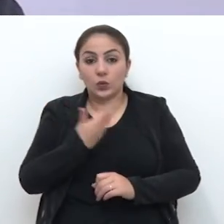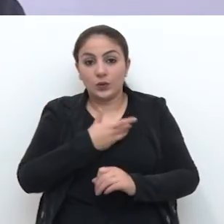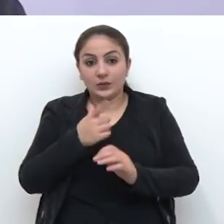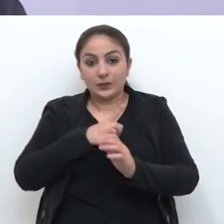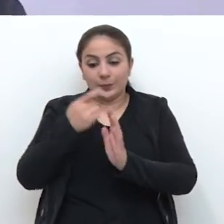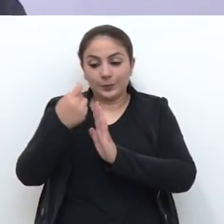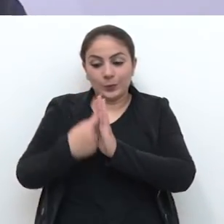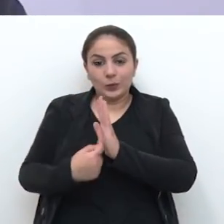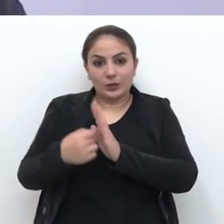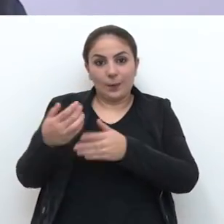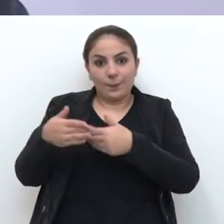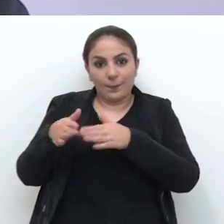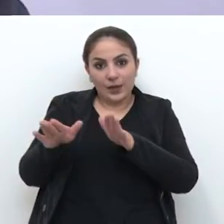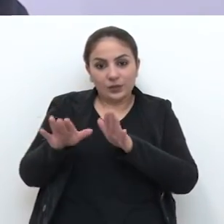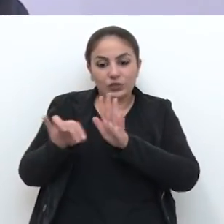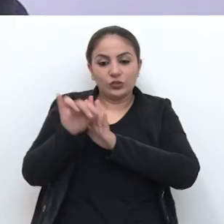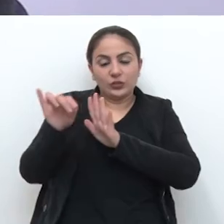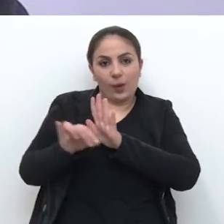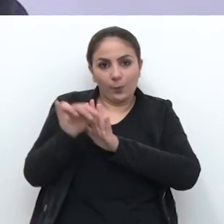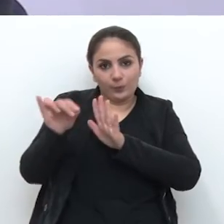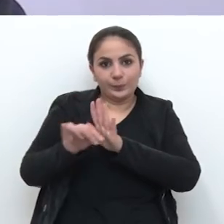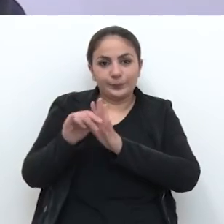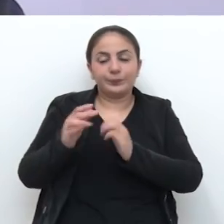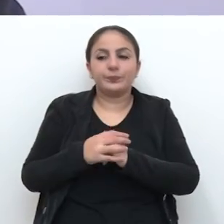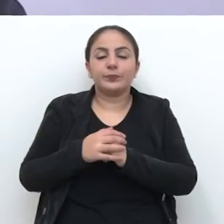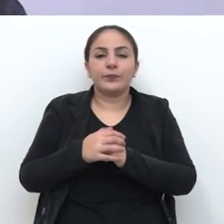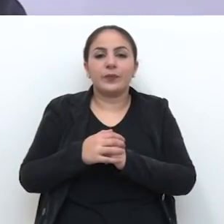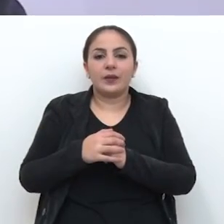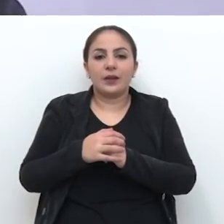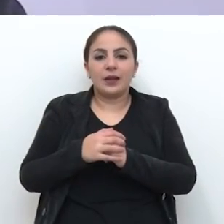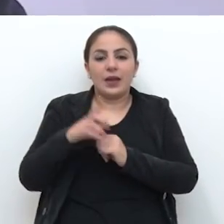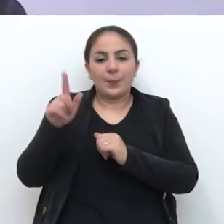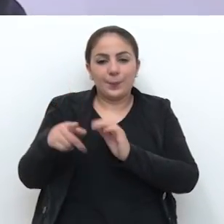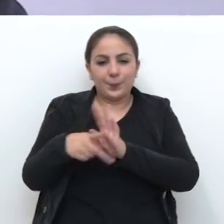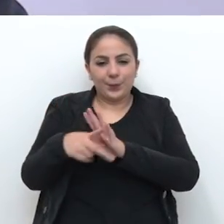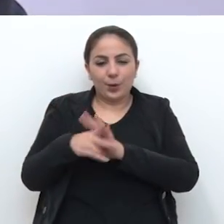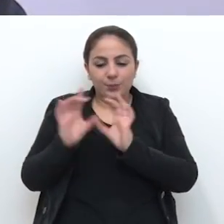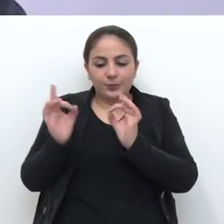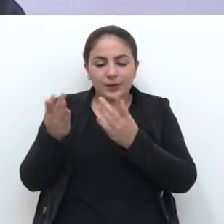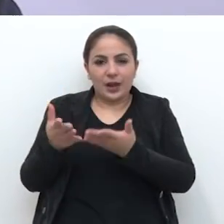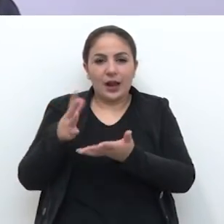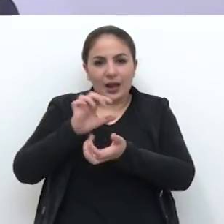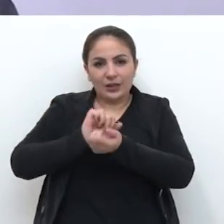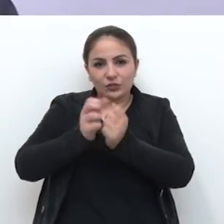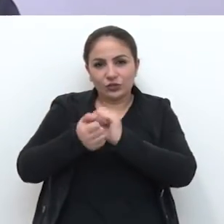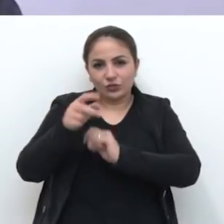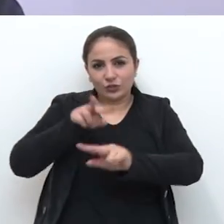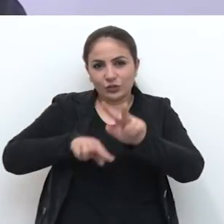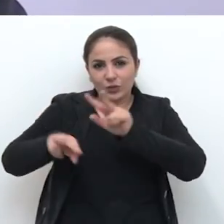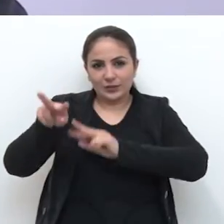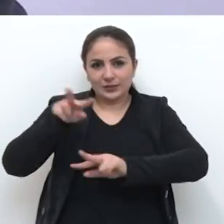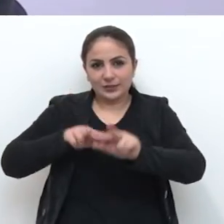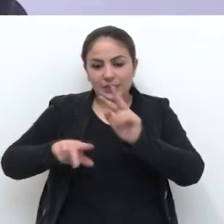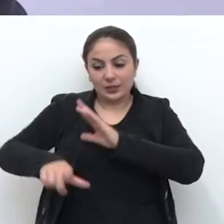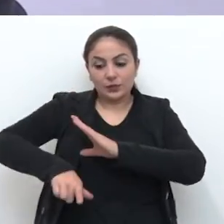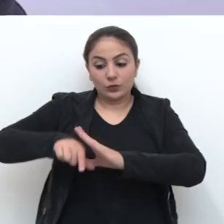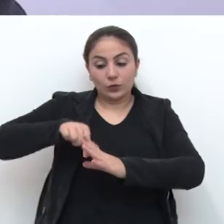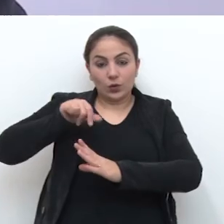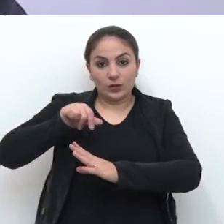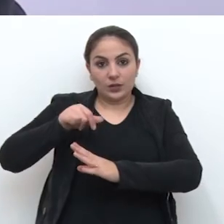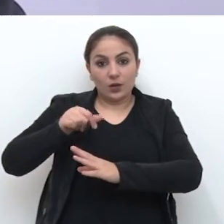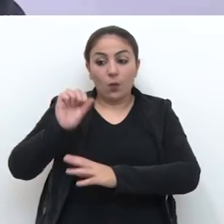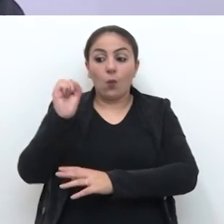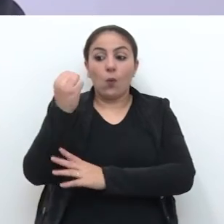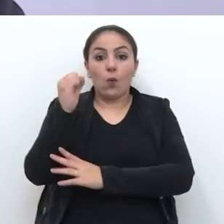aberto, outro edital que nós temos aberto, é um edital voltado às artes visuais, que vai escolher,